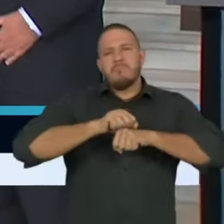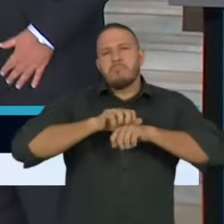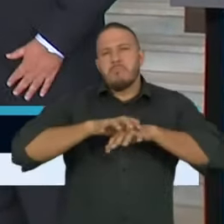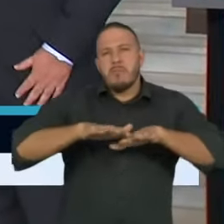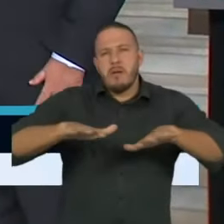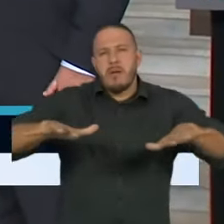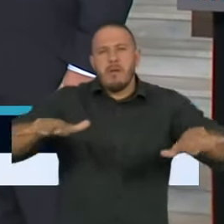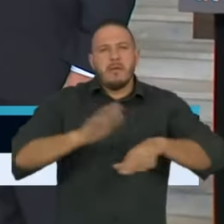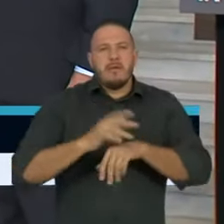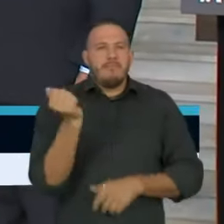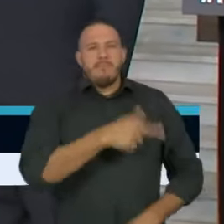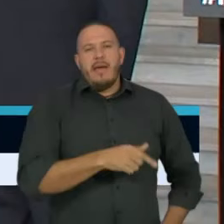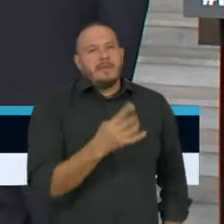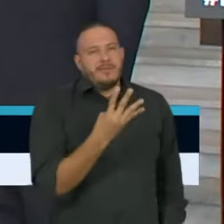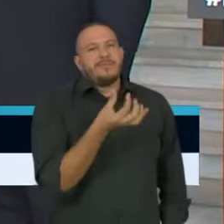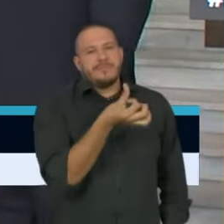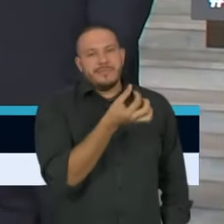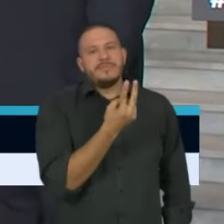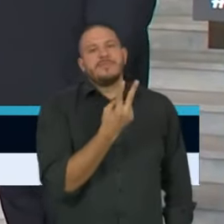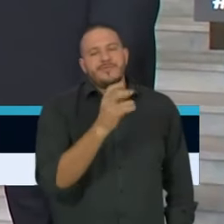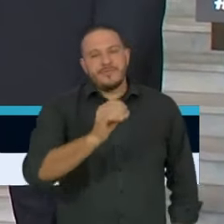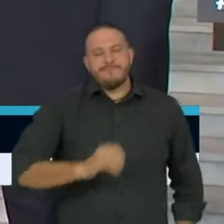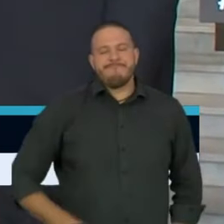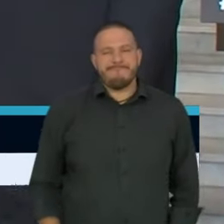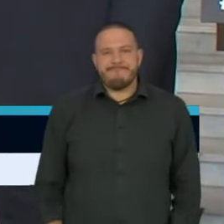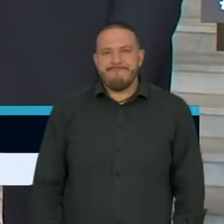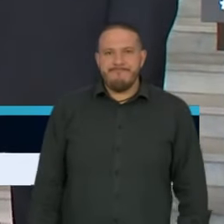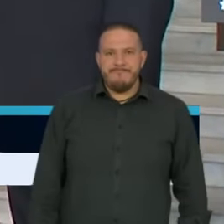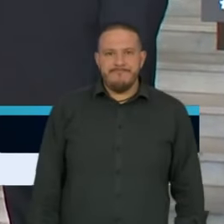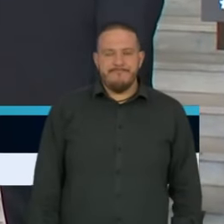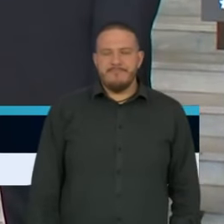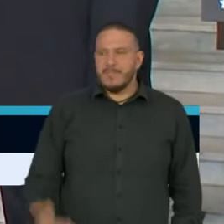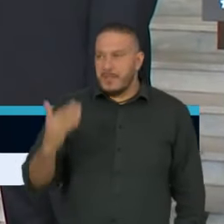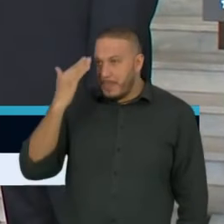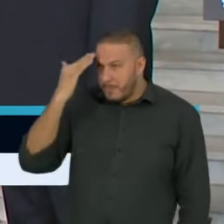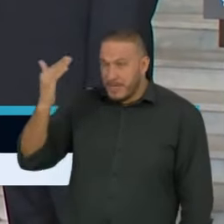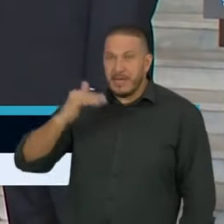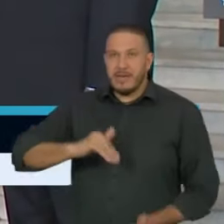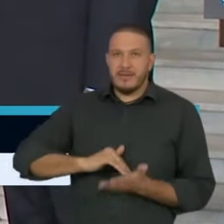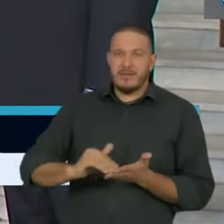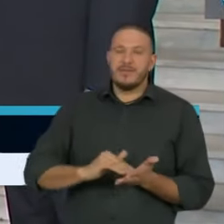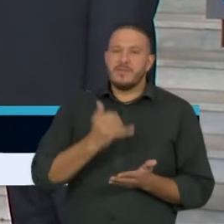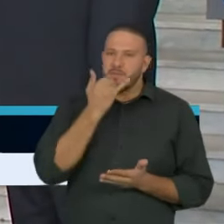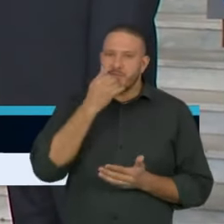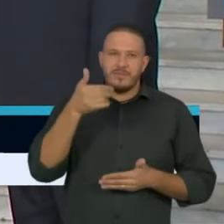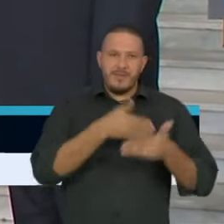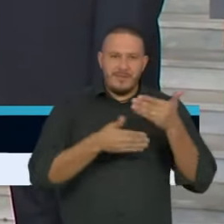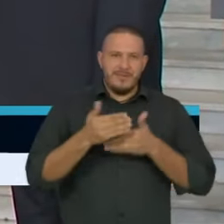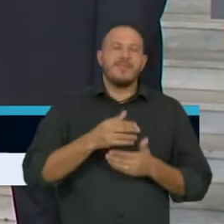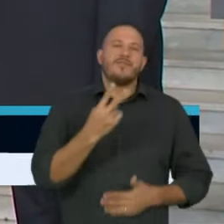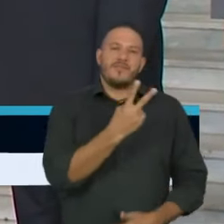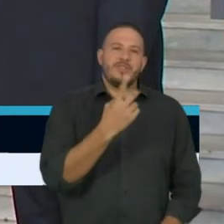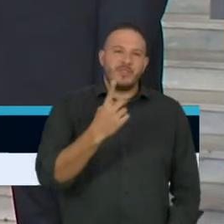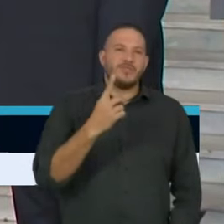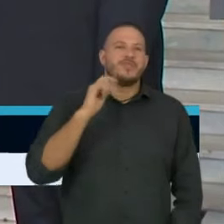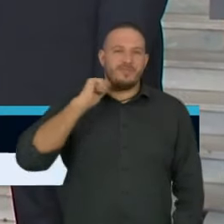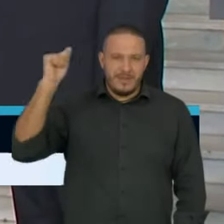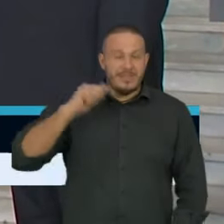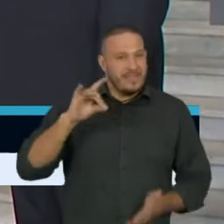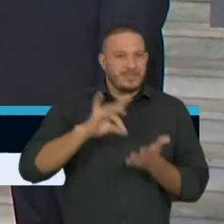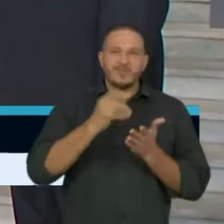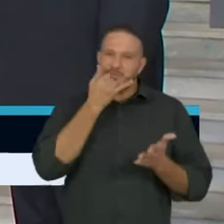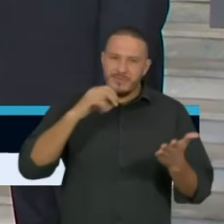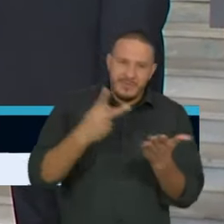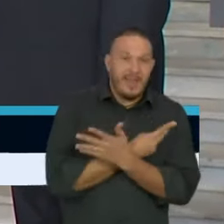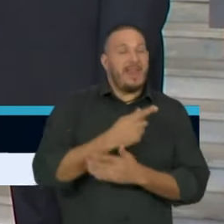.600 casos. Obrigado, doutor Guerma. Apenas uma correção. Ali, por óbvio, a data de 21 de abril é 21 de março, e não